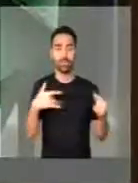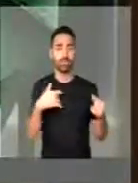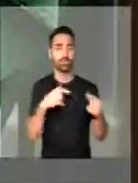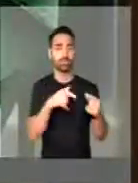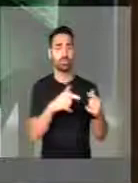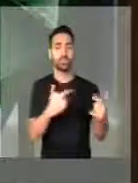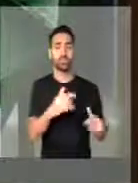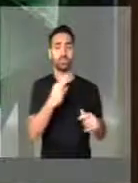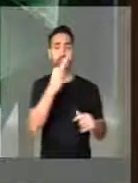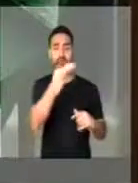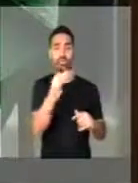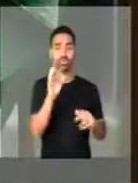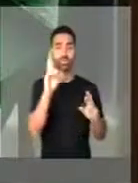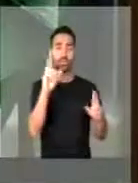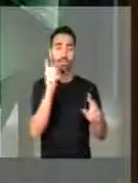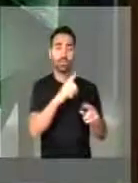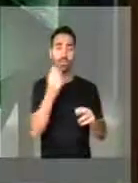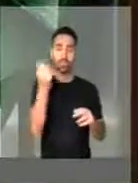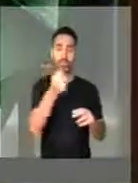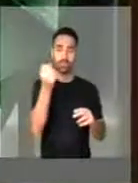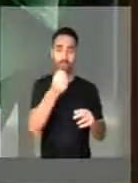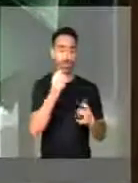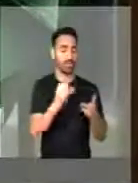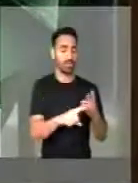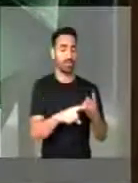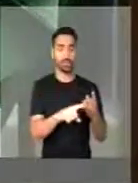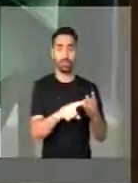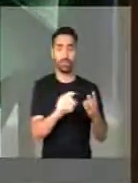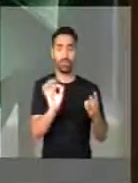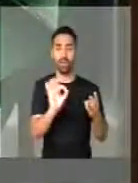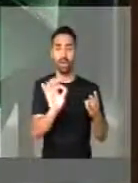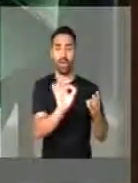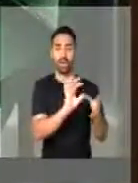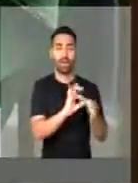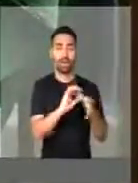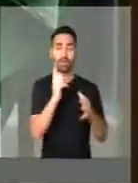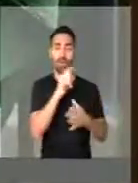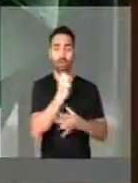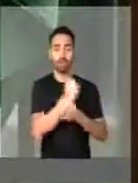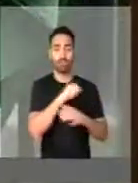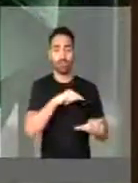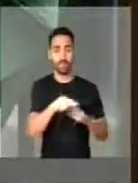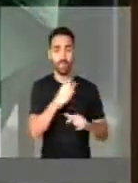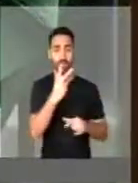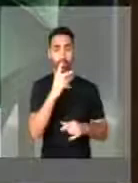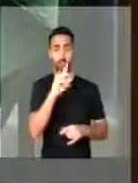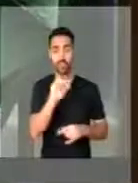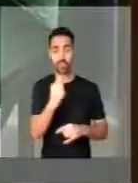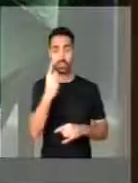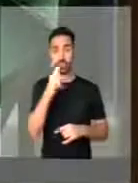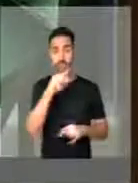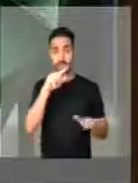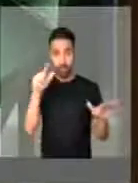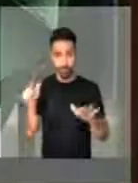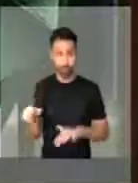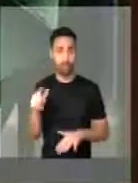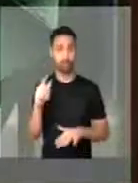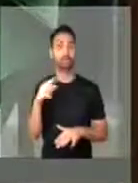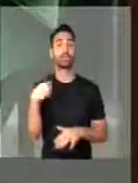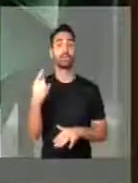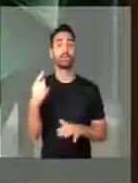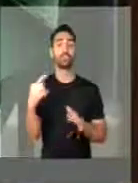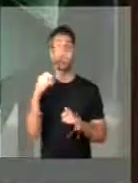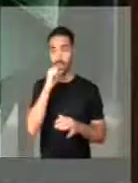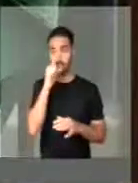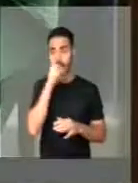perspectiva futura de previdência, sem nada que lhe garanta trabalhar dois dias por semana e saber se no final da